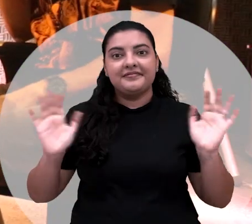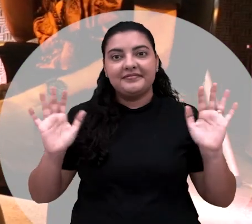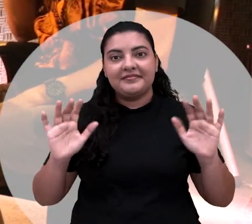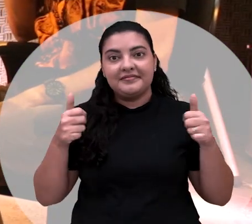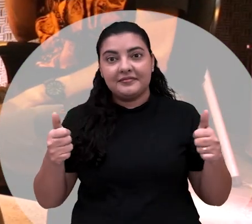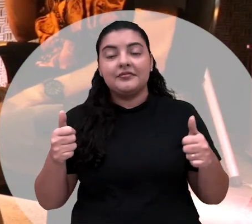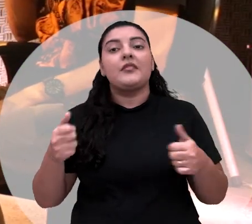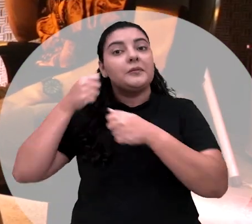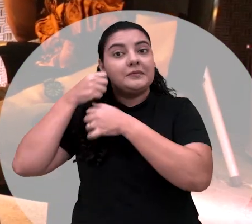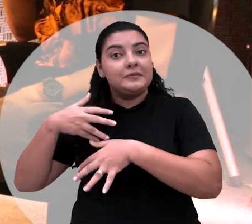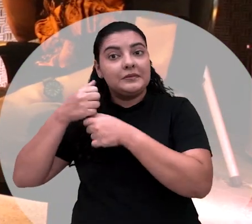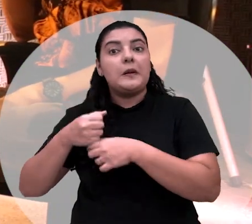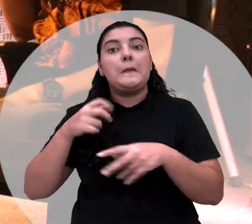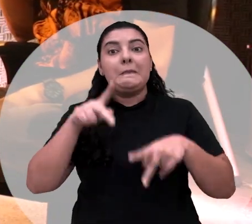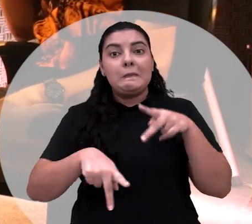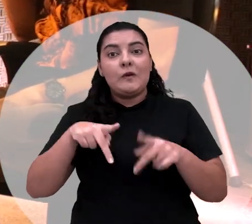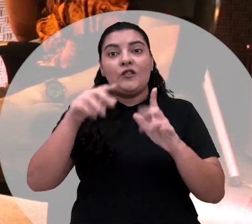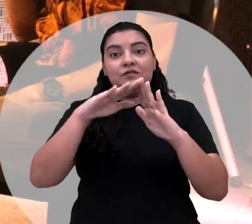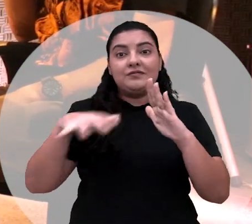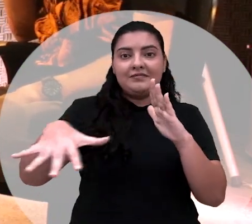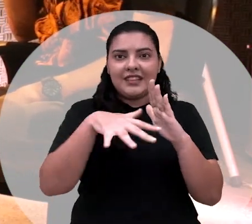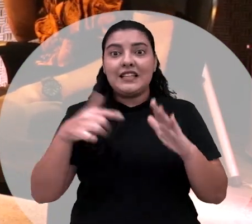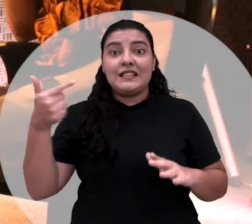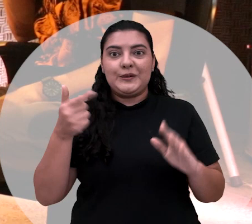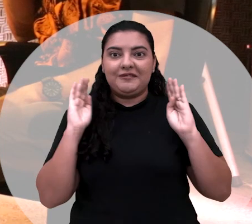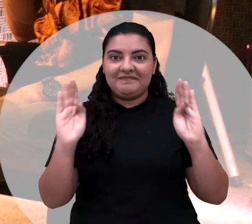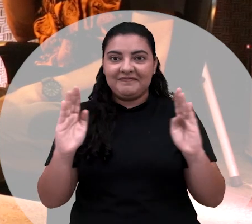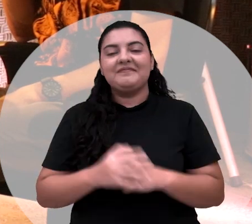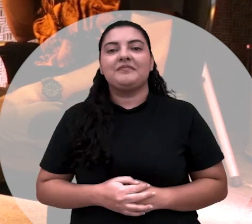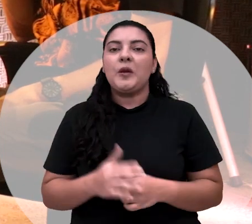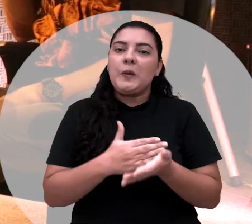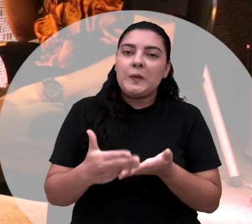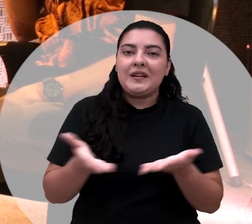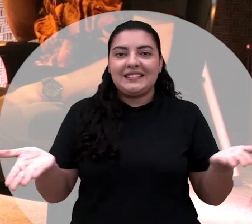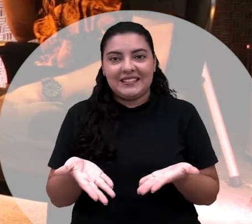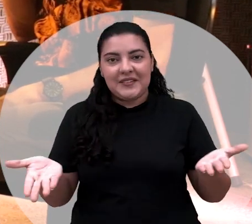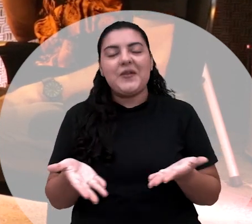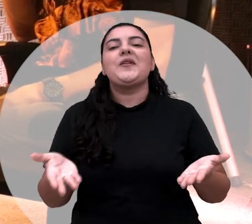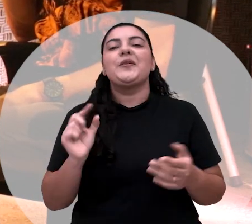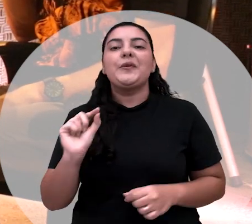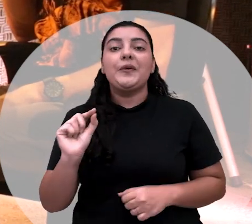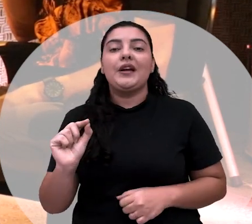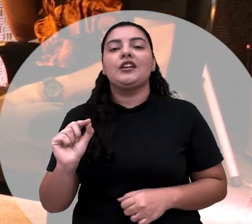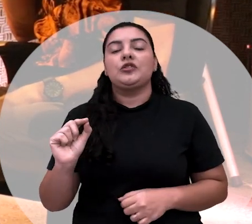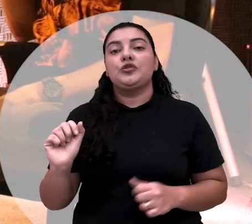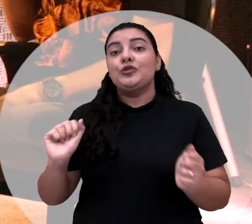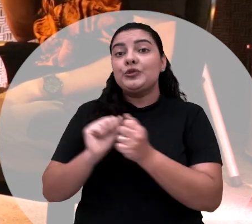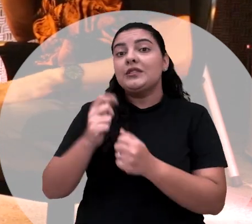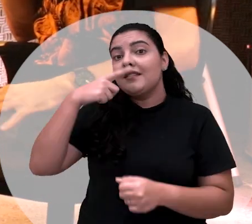Olá, BonjaCast especial Povos de Terreiro, segunda temporada, iniciando os trabalhos, aqui ao meu lado.